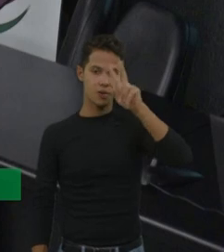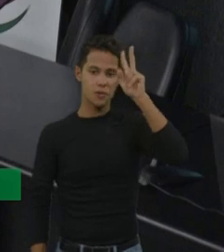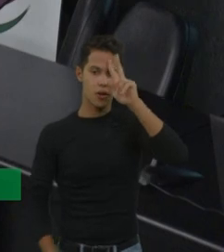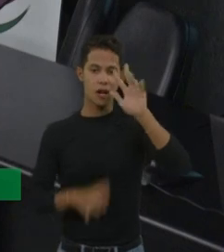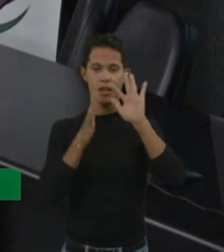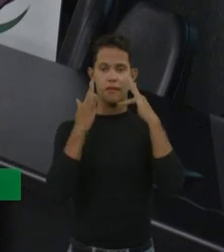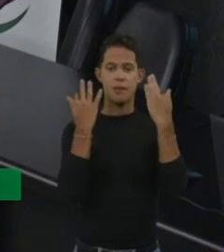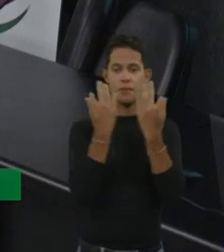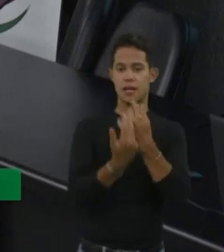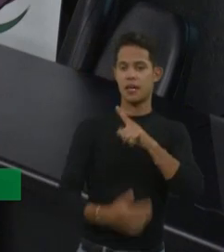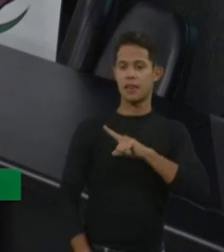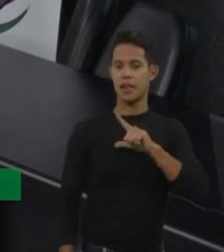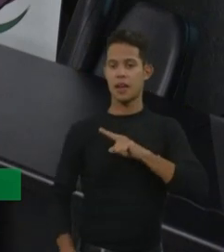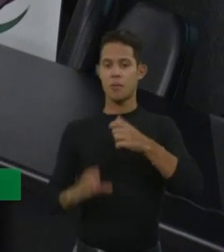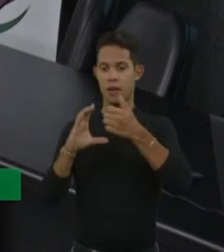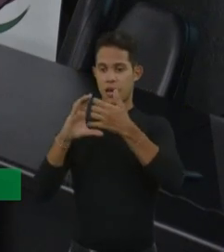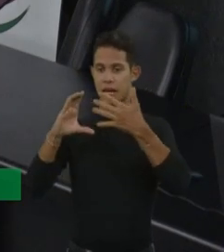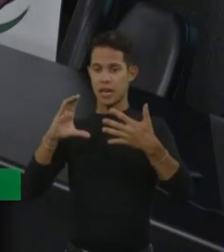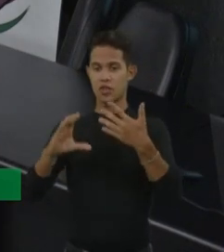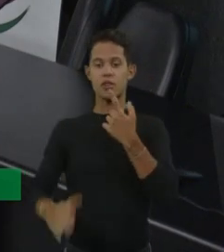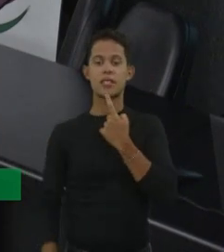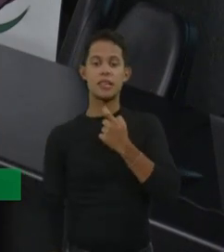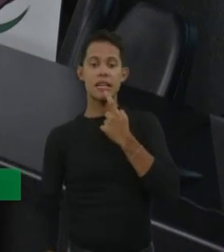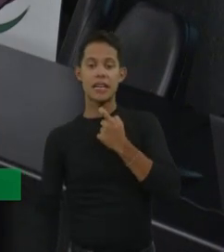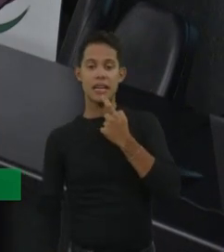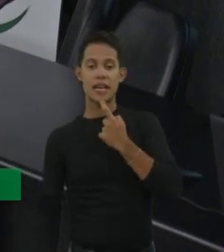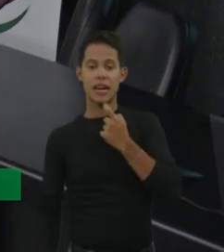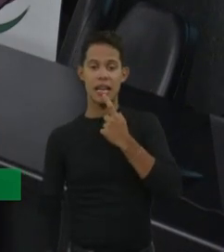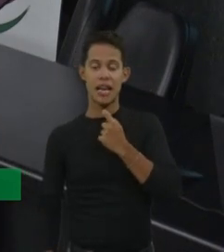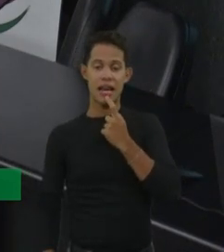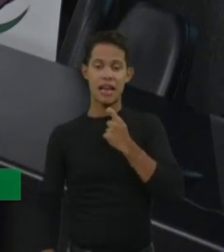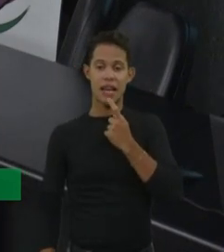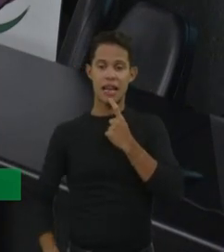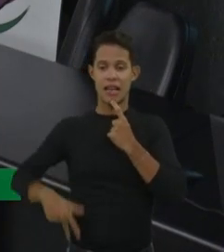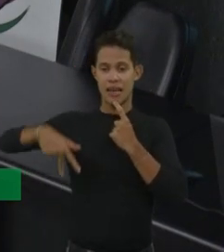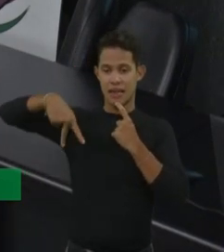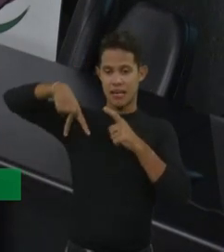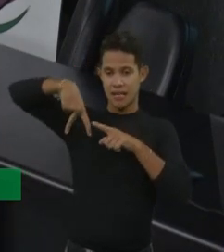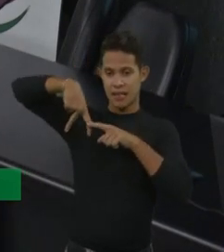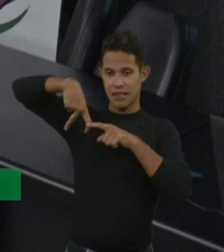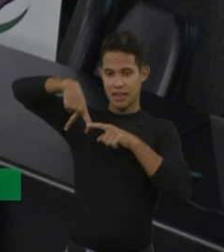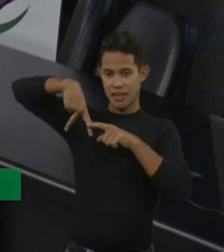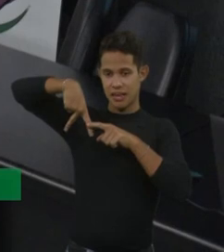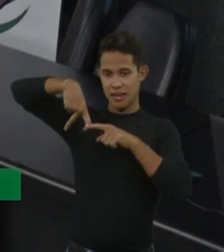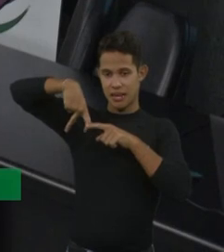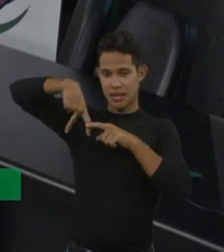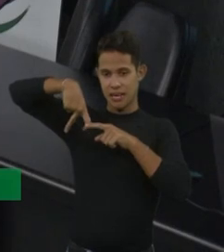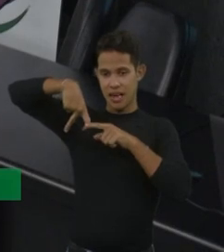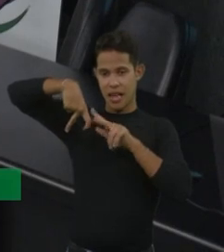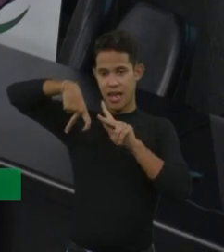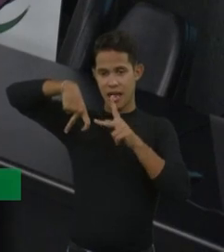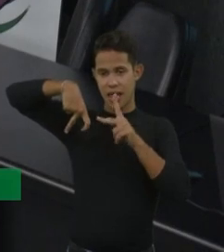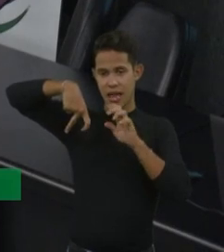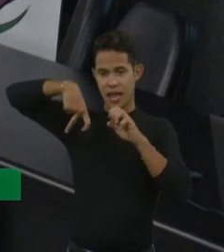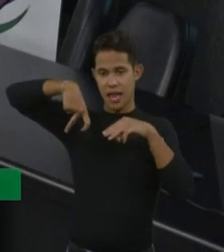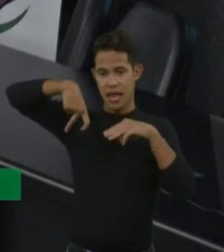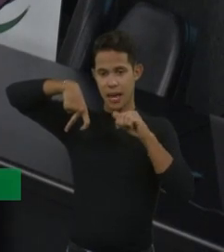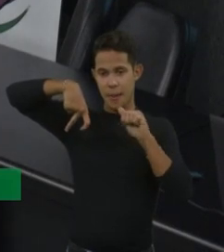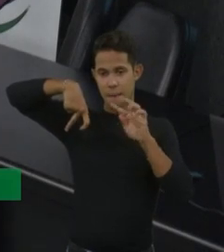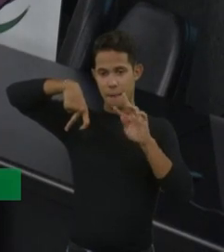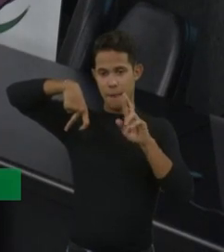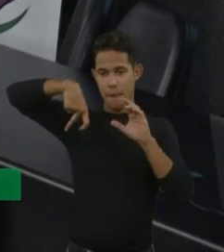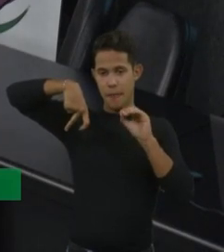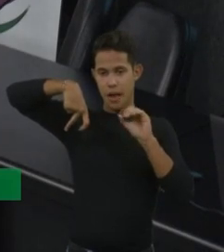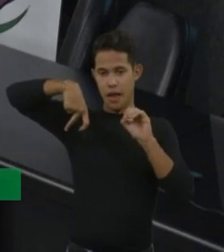característica de sangramento nas articulações. Às vezes, a criança está com uma hemartrose, que é o sangramento na articulação, e,